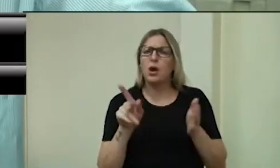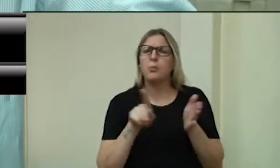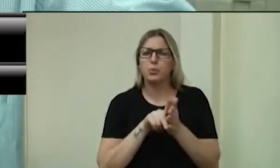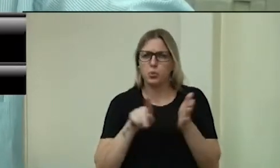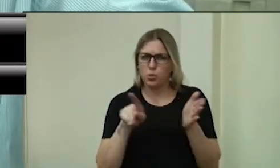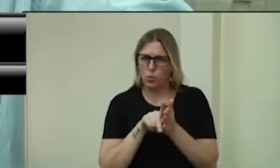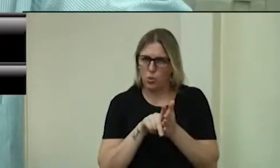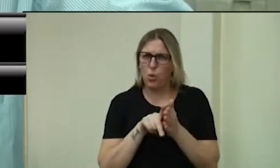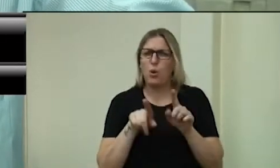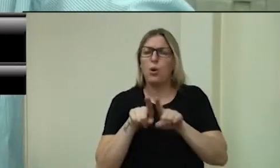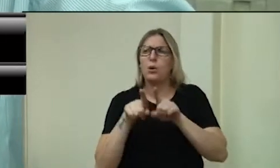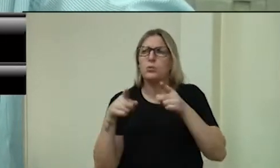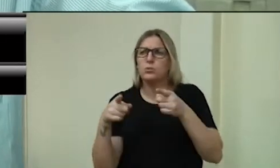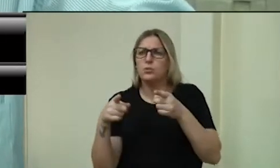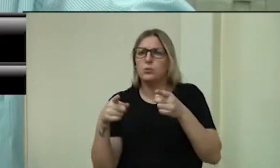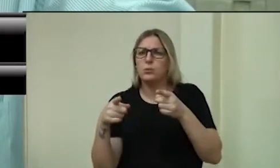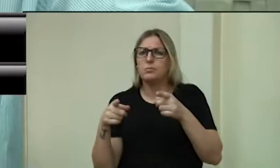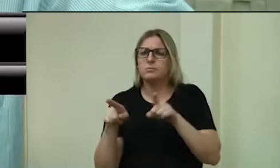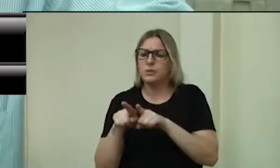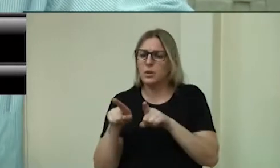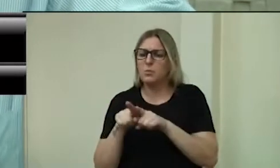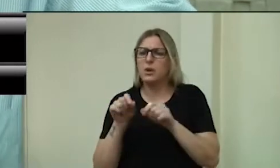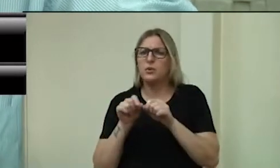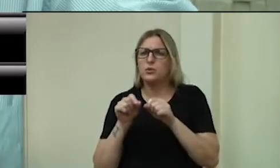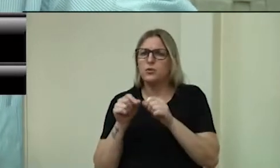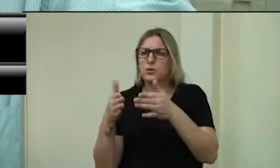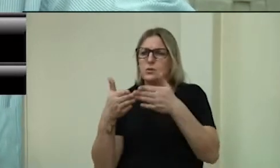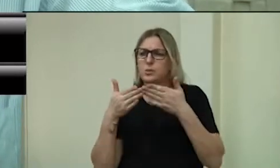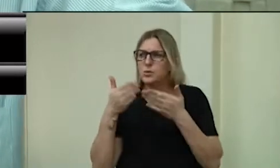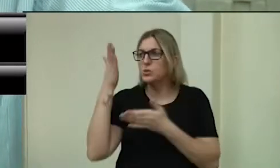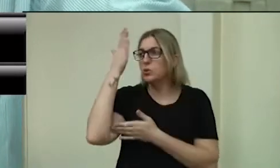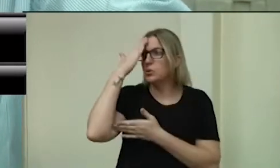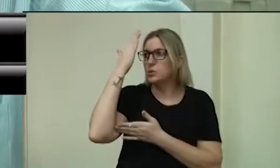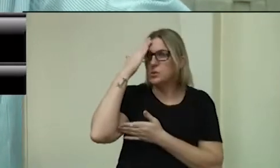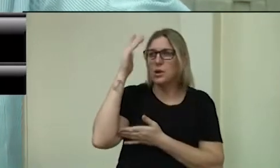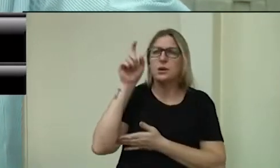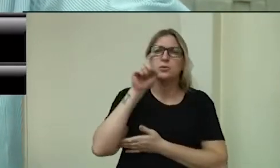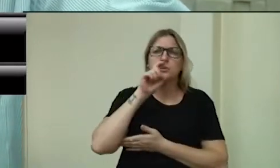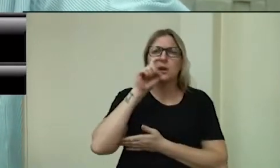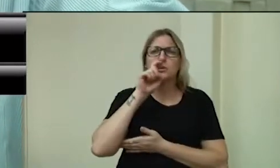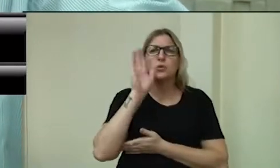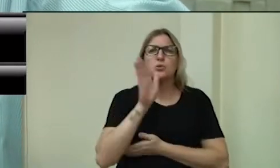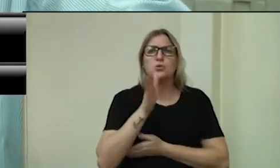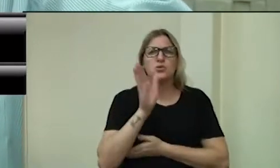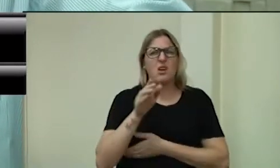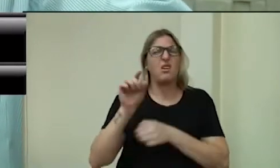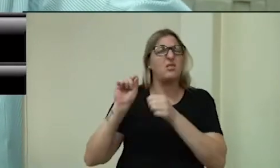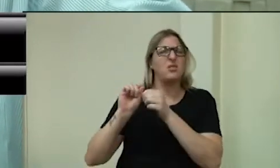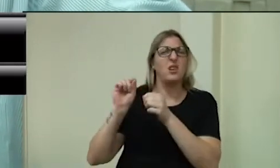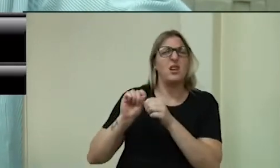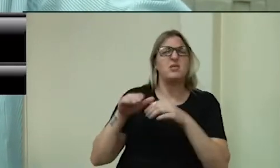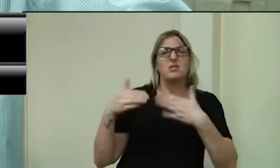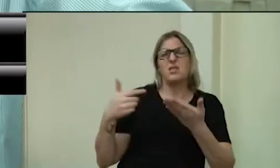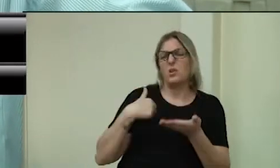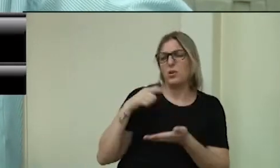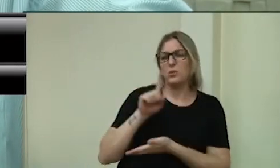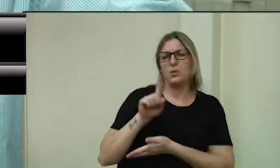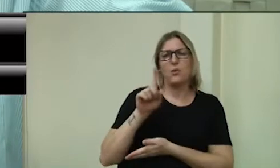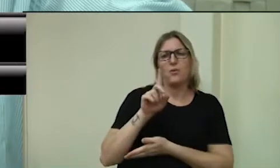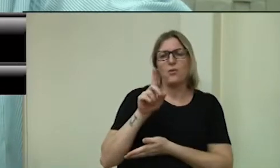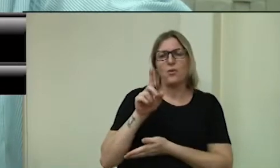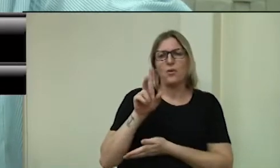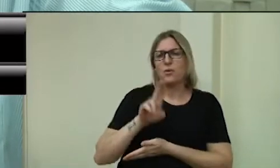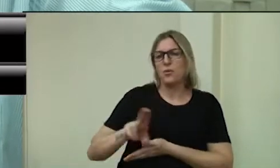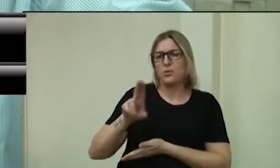tantos pedidos, até eu acompanho bastante pedidos de providência com o Sarginho. O Sarginho tem os dele, daí, por que eu vou gastar folha? Então, o Sarginho, na verdade, ele é o